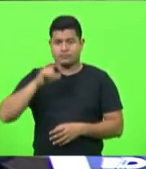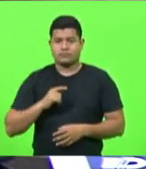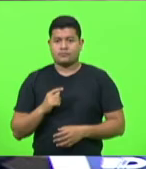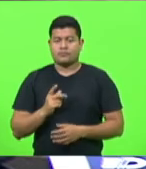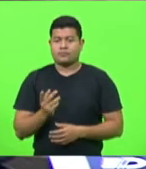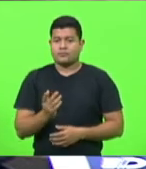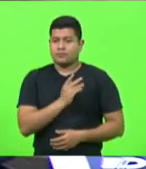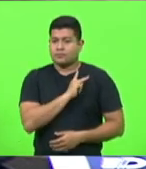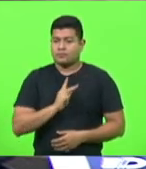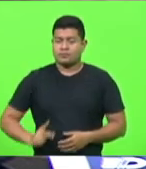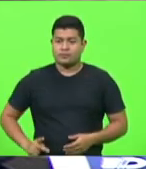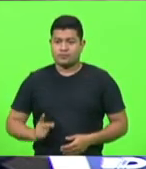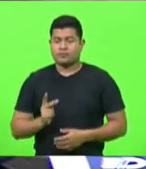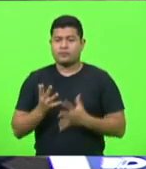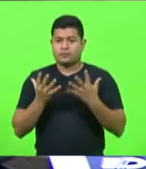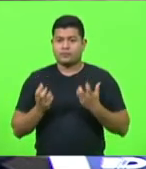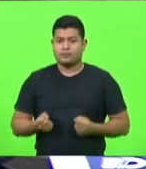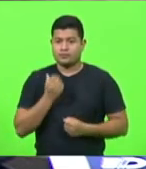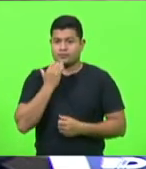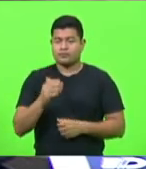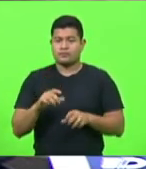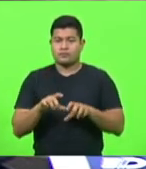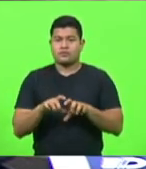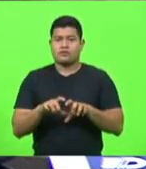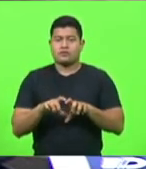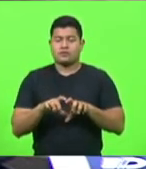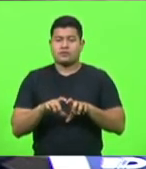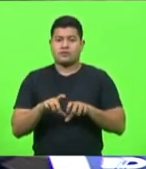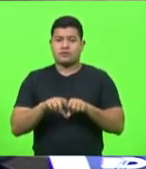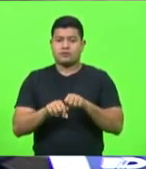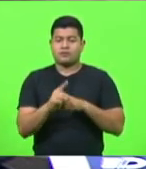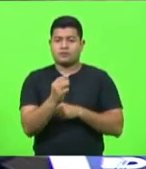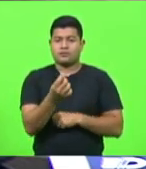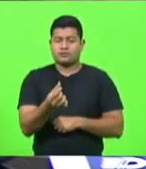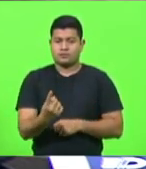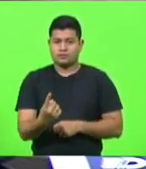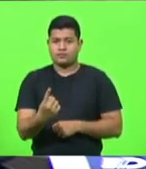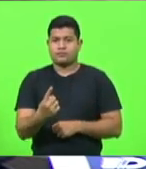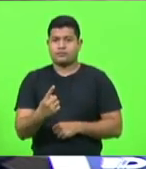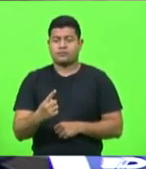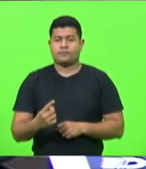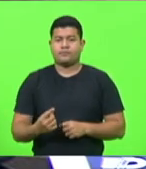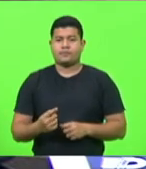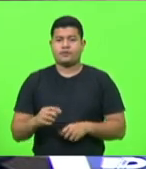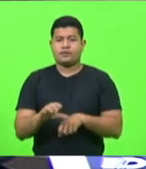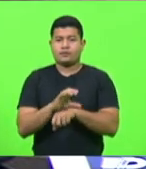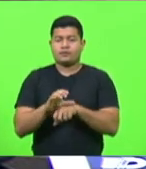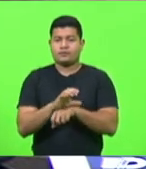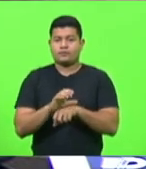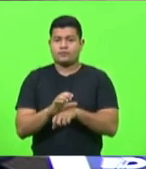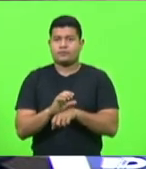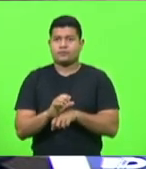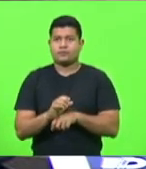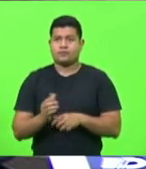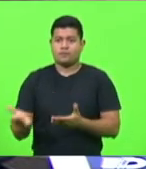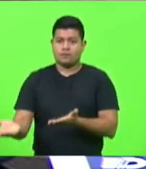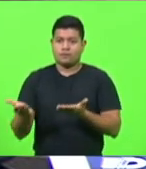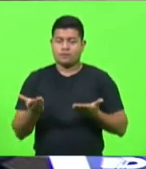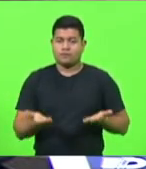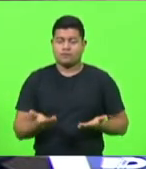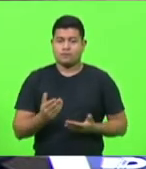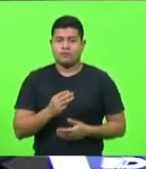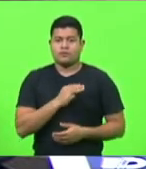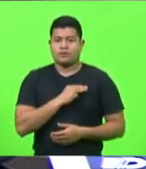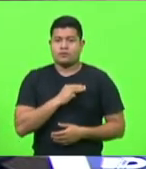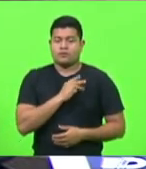presidente, atendendo ao disposto no artigo 101 da Constituição do Estado, suspendeu a sessão, a fim de que o senhor procurador-geral da Justiça do Ministério Público de Santa